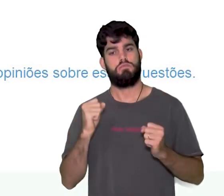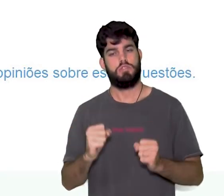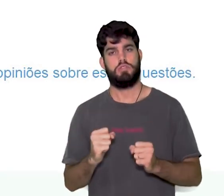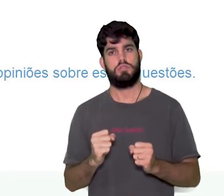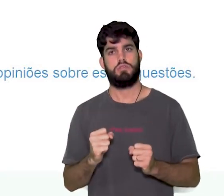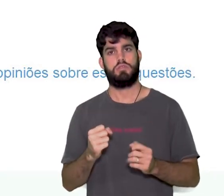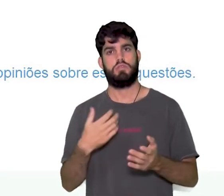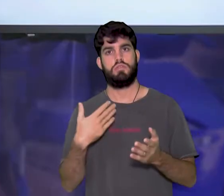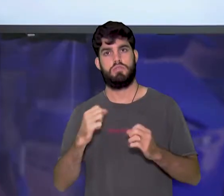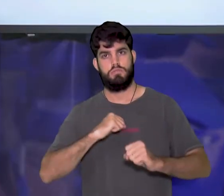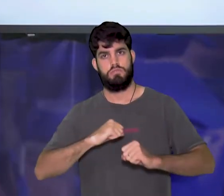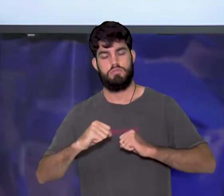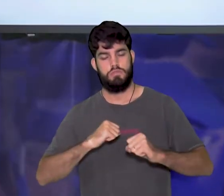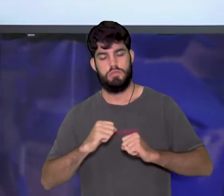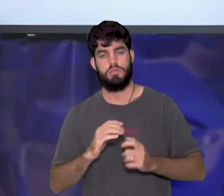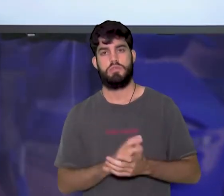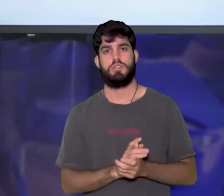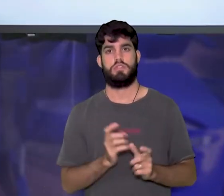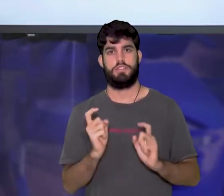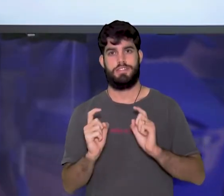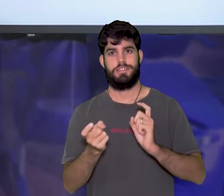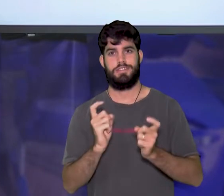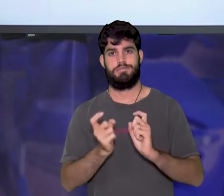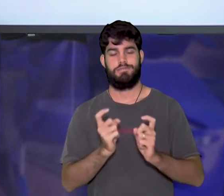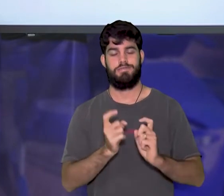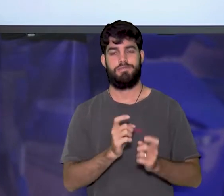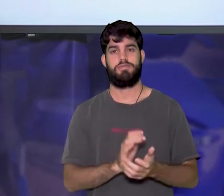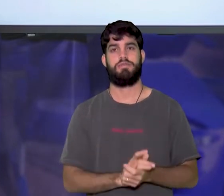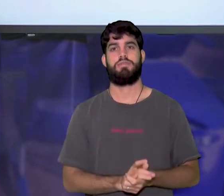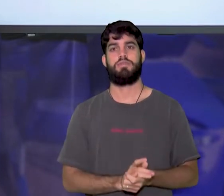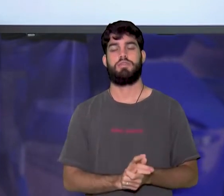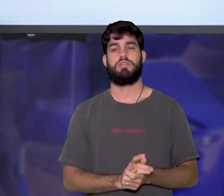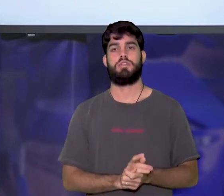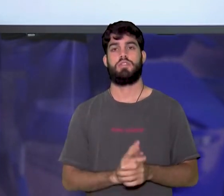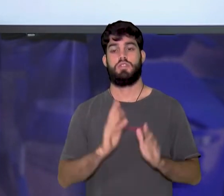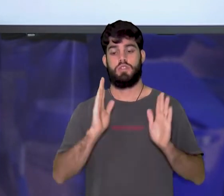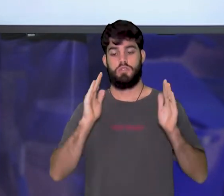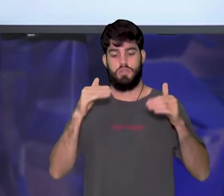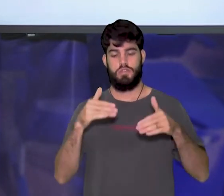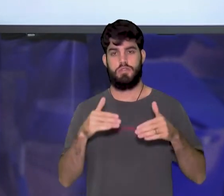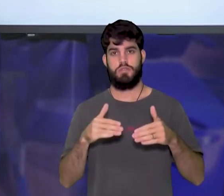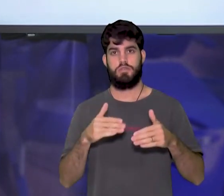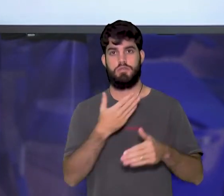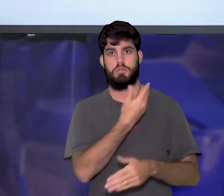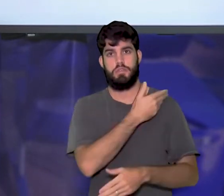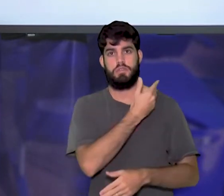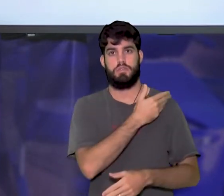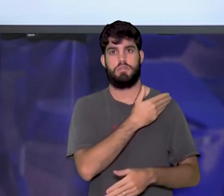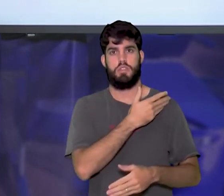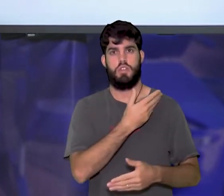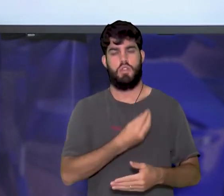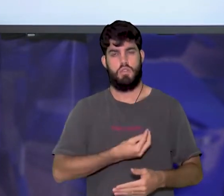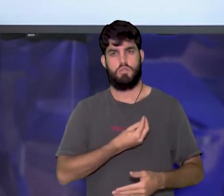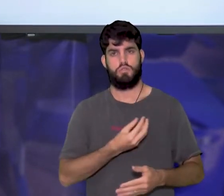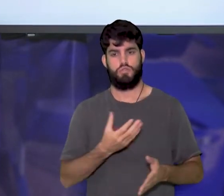Então, vocês iriam discutir sobre o preconceito e a convivência. Elas são possíveis?